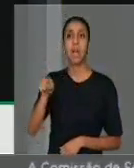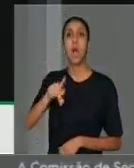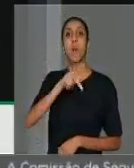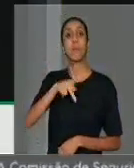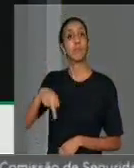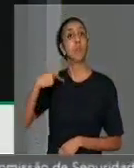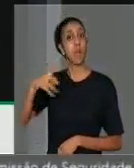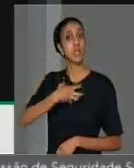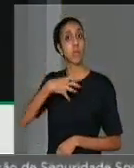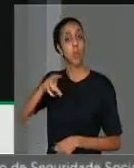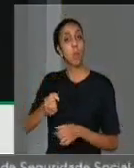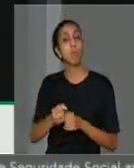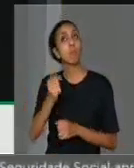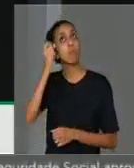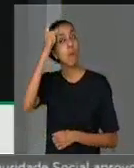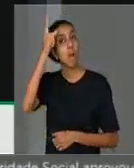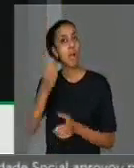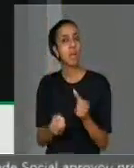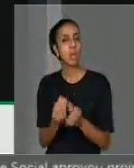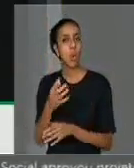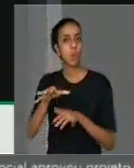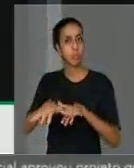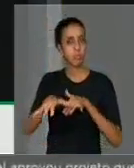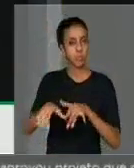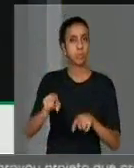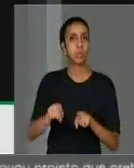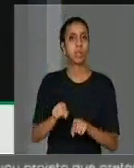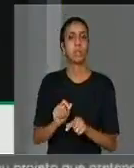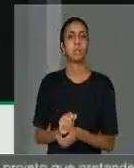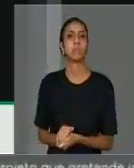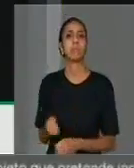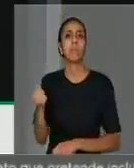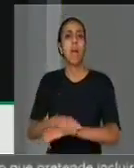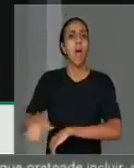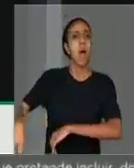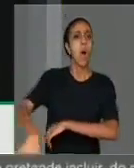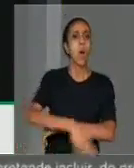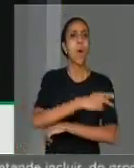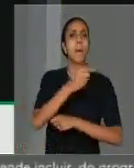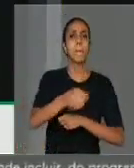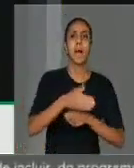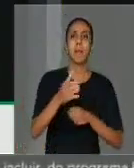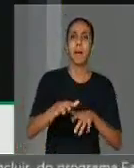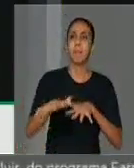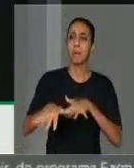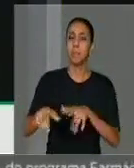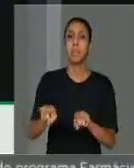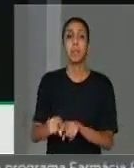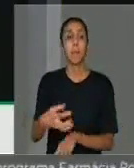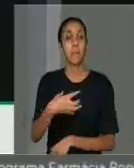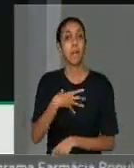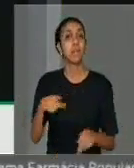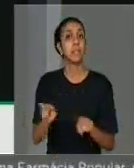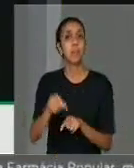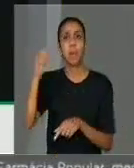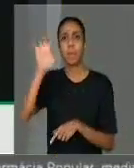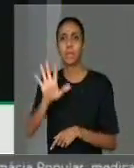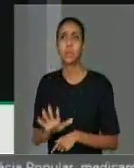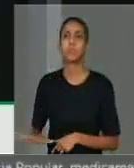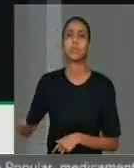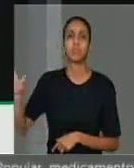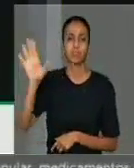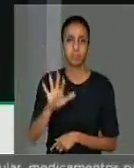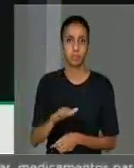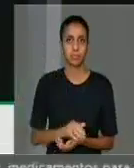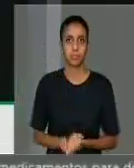soteropolitanos que ganhou não só as ruas de Salvador e a Bahia, mas também de todo o Brasil.